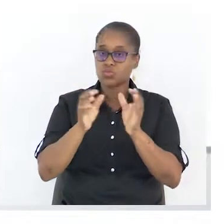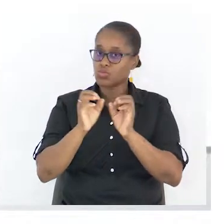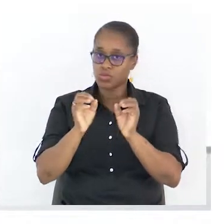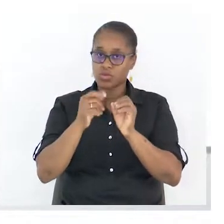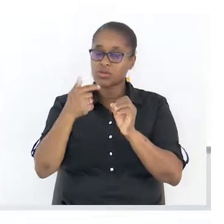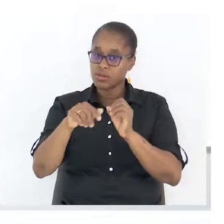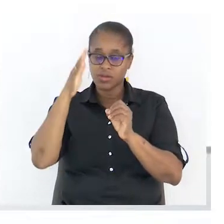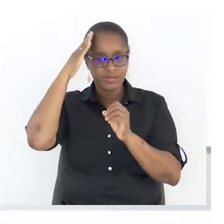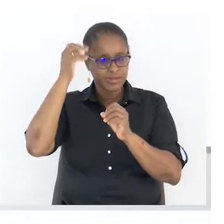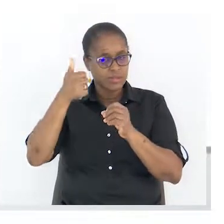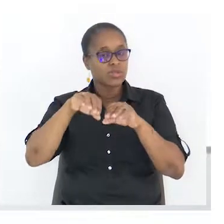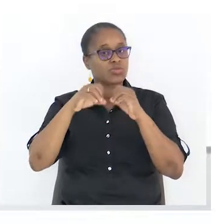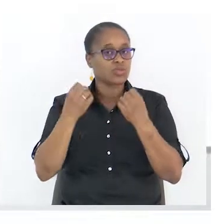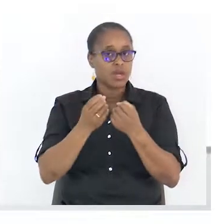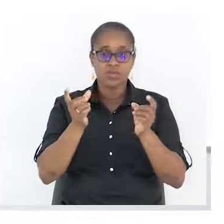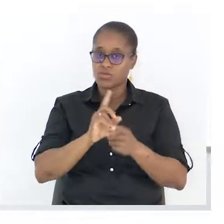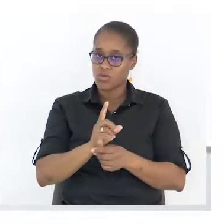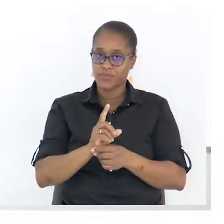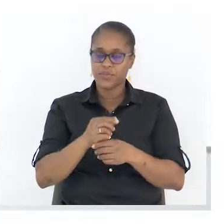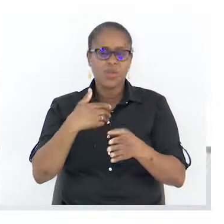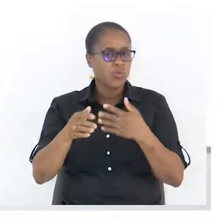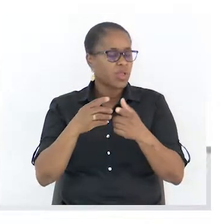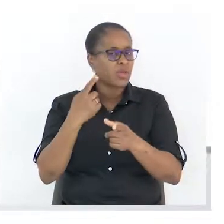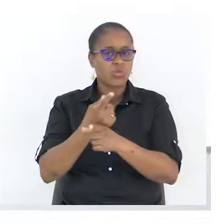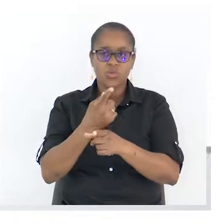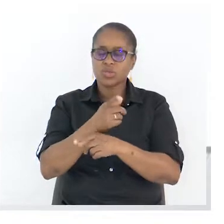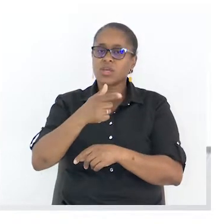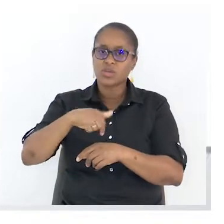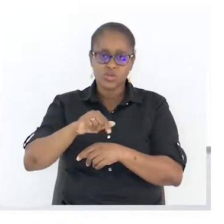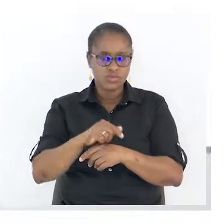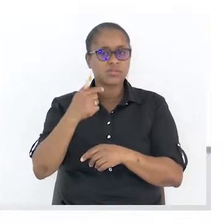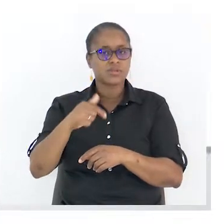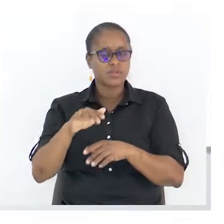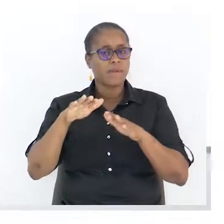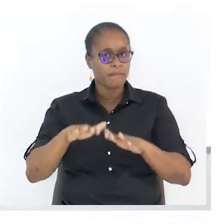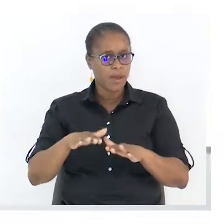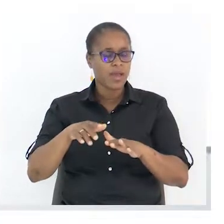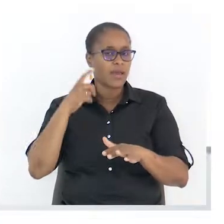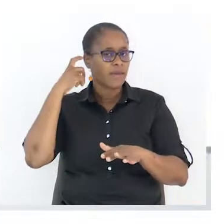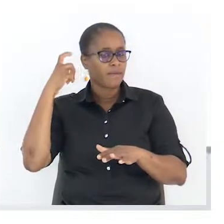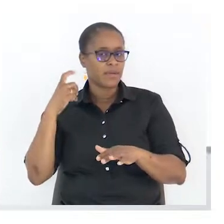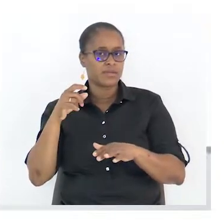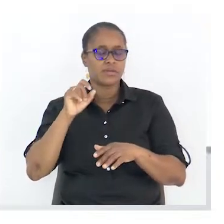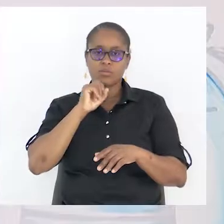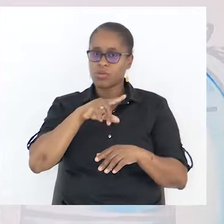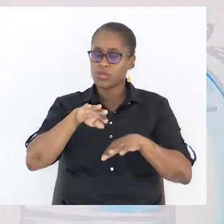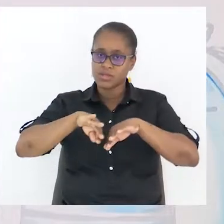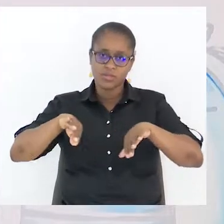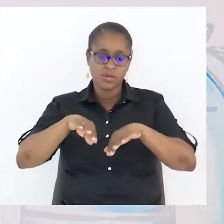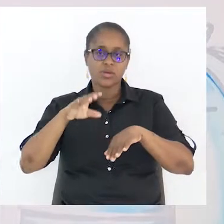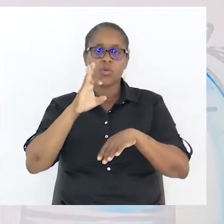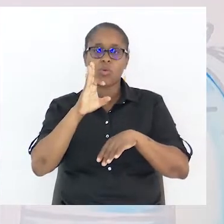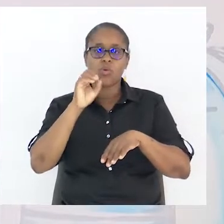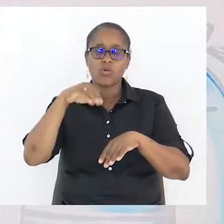Então é qualquer coisa que a gente deve ter que parar e pensar. Não se pode separar o homo febre. O